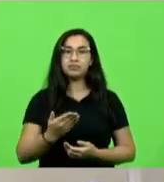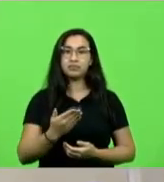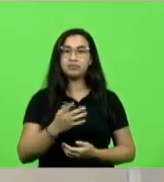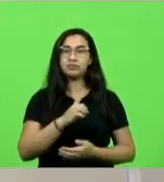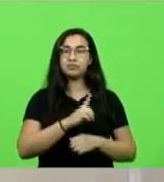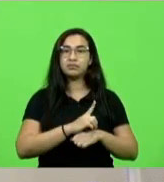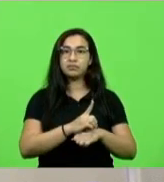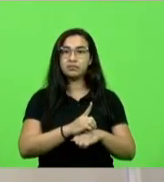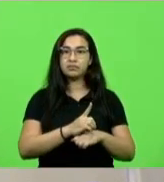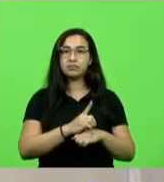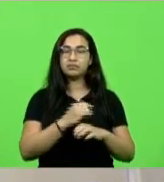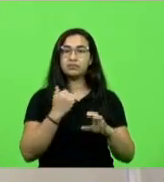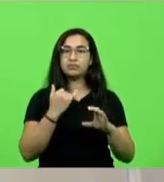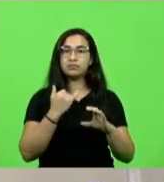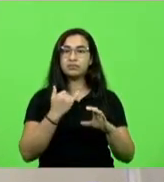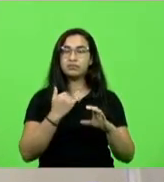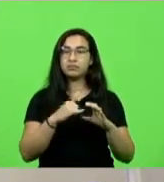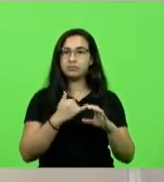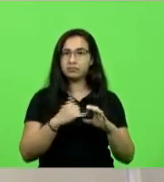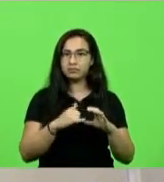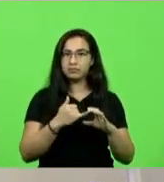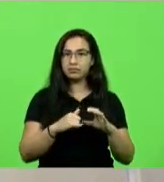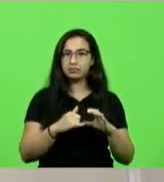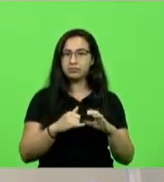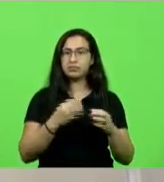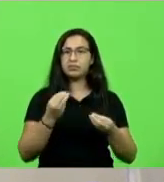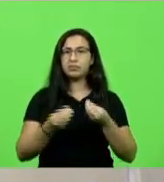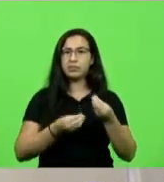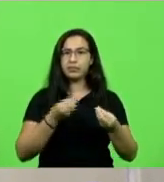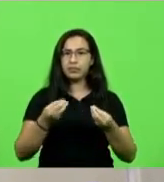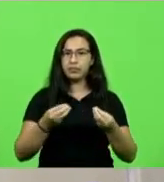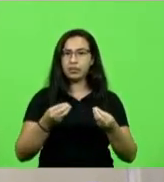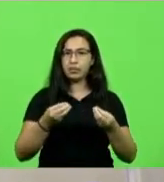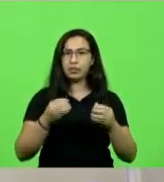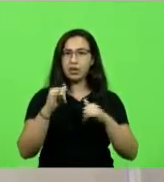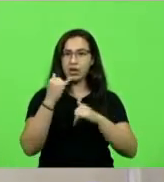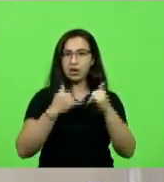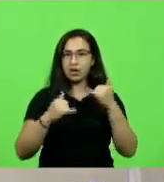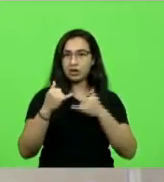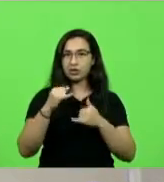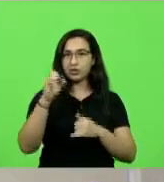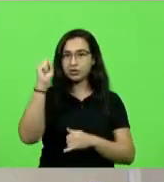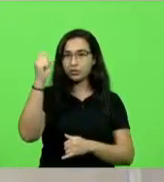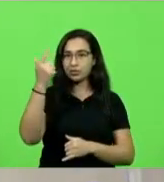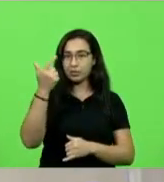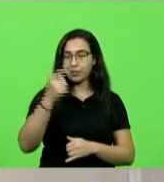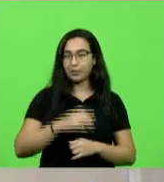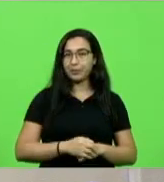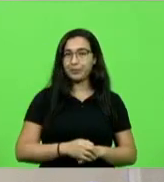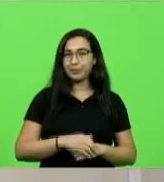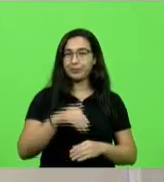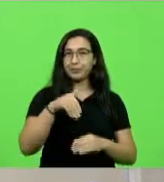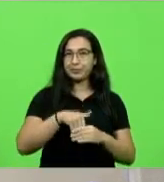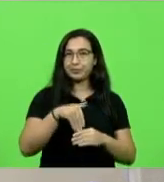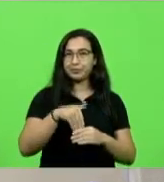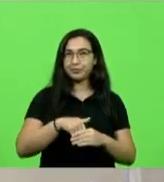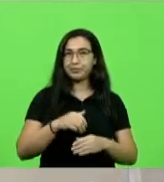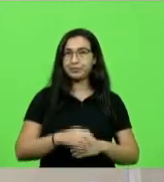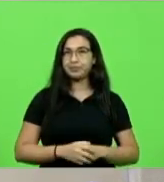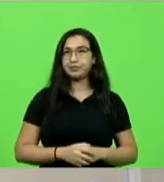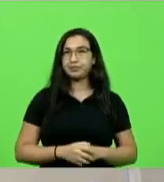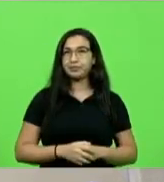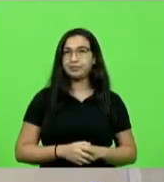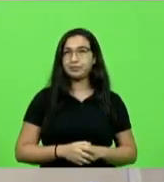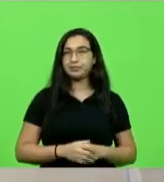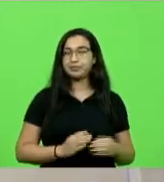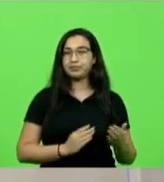Selesc, informações acerca do sistema de energia solar fotovoltaica. Em discussão. Não havendo quem queira discutir, em votação, deputados que aprovam permanentes como se